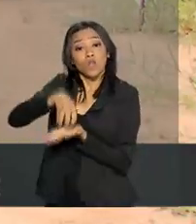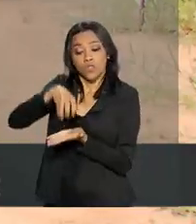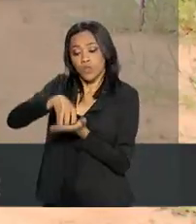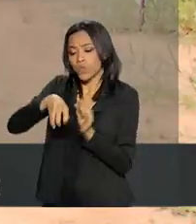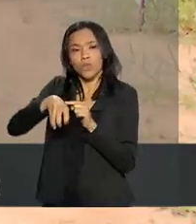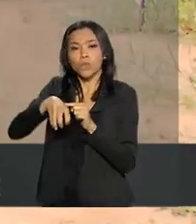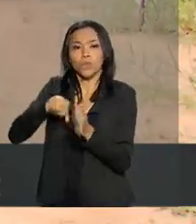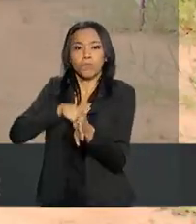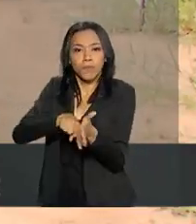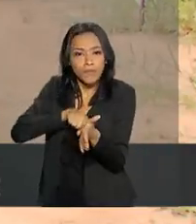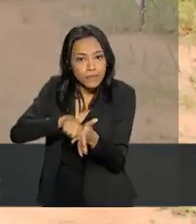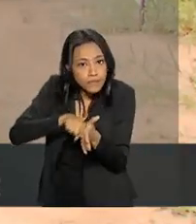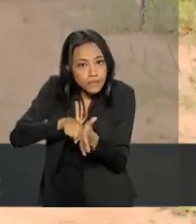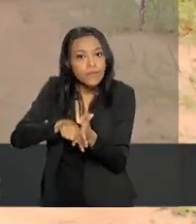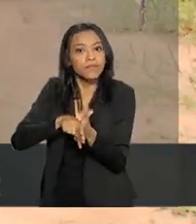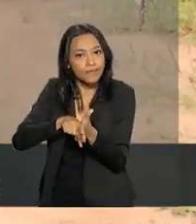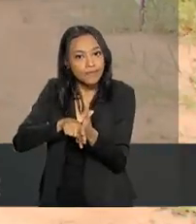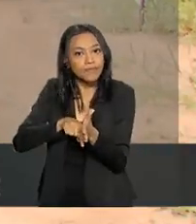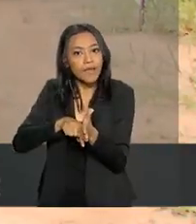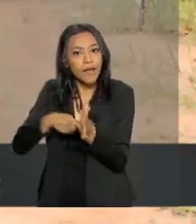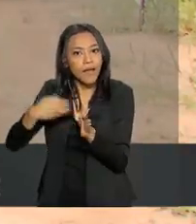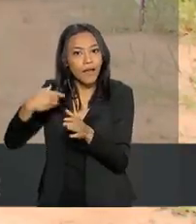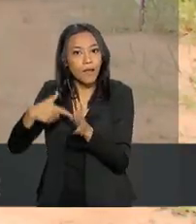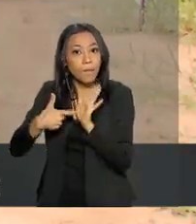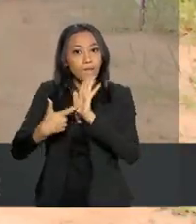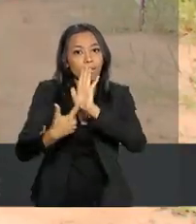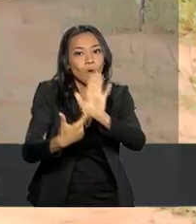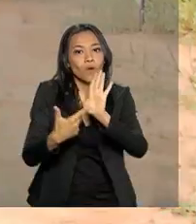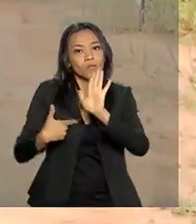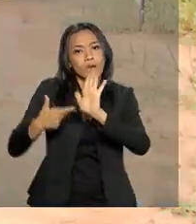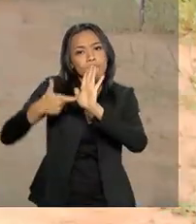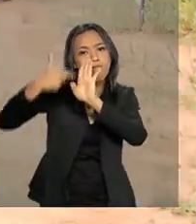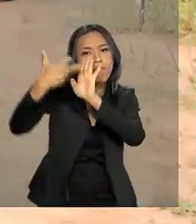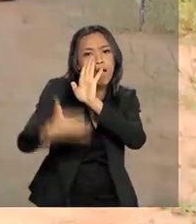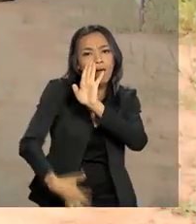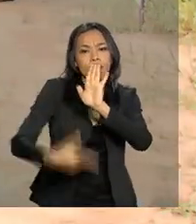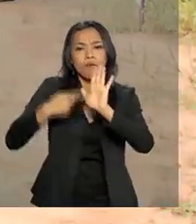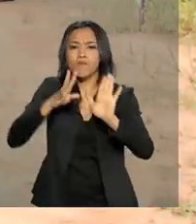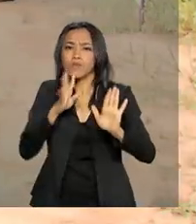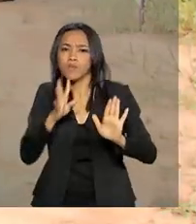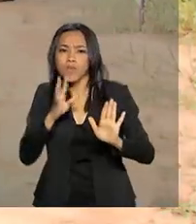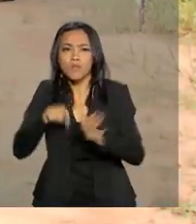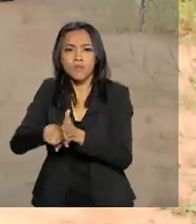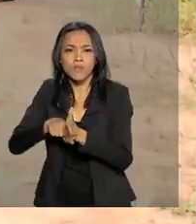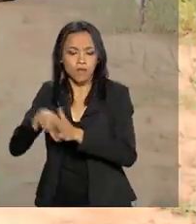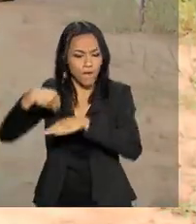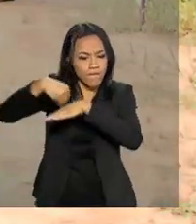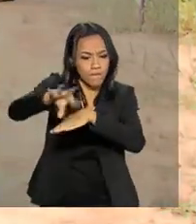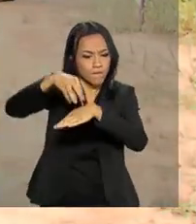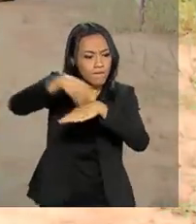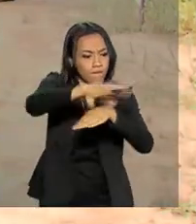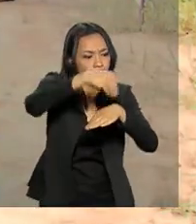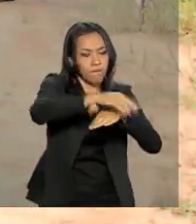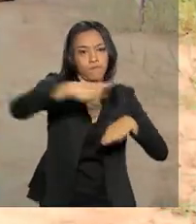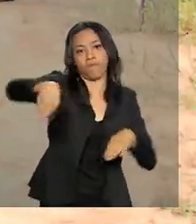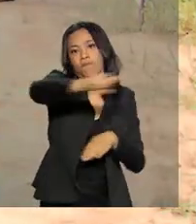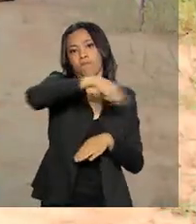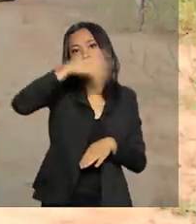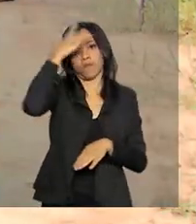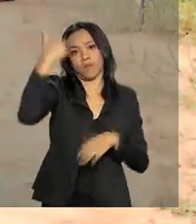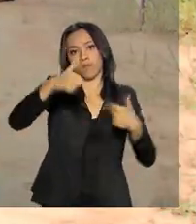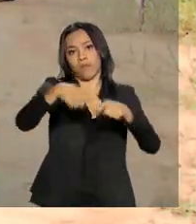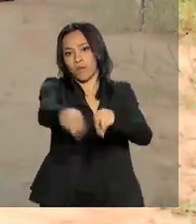demonstra as tecnologias e mostra, compartilha esse conhecimento que foi desenvolvido aqui com os produtores rurais.